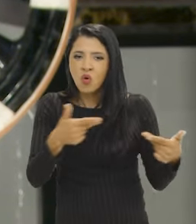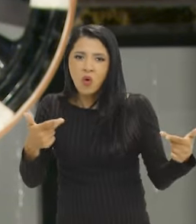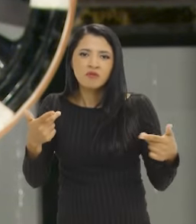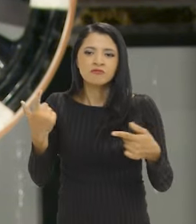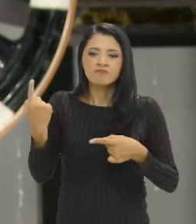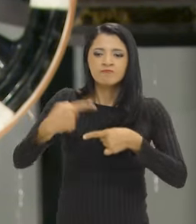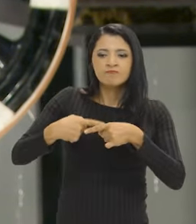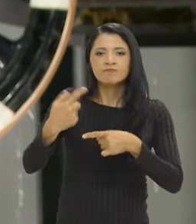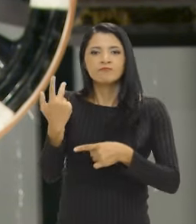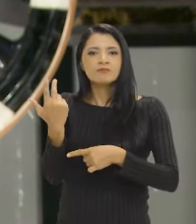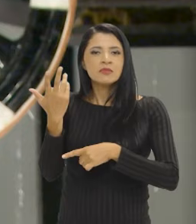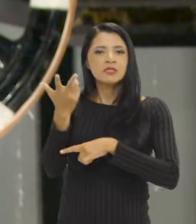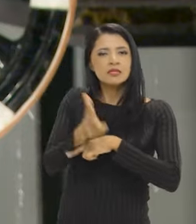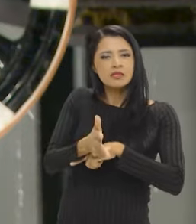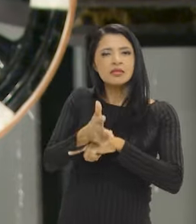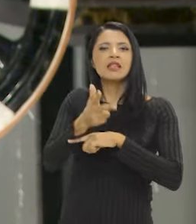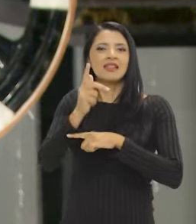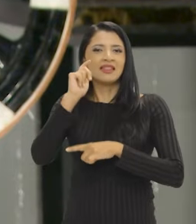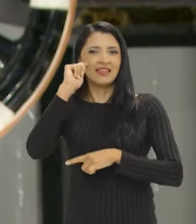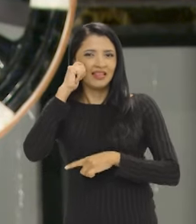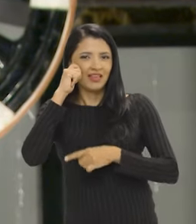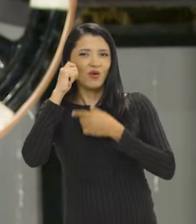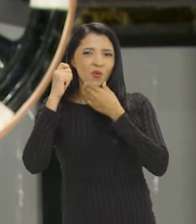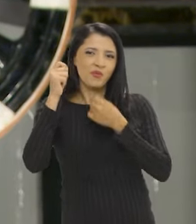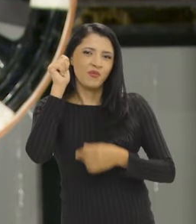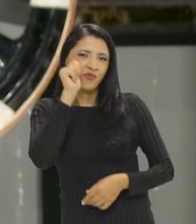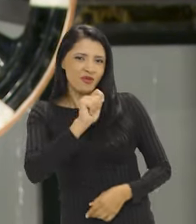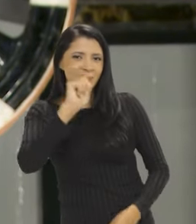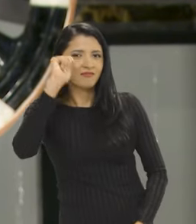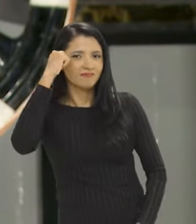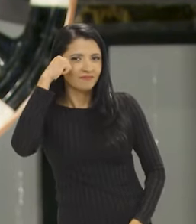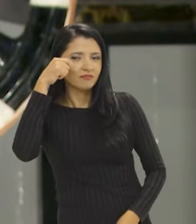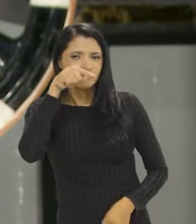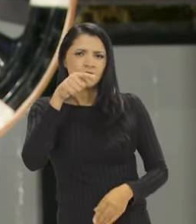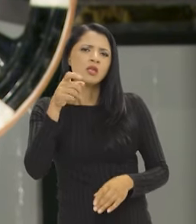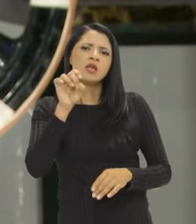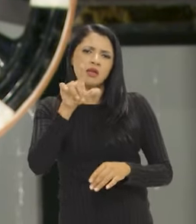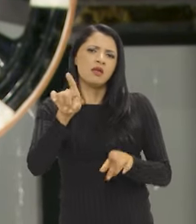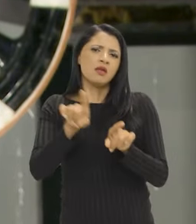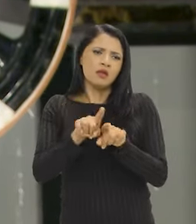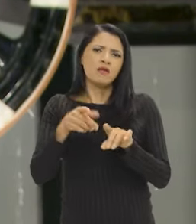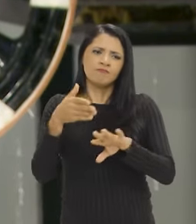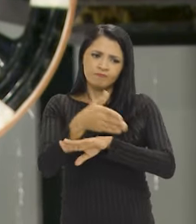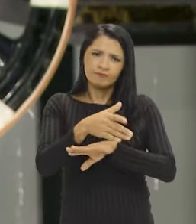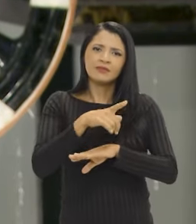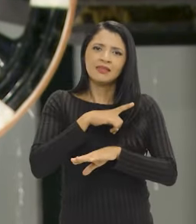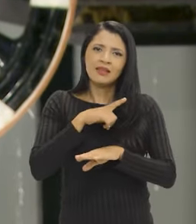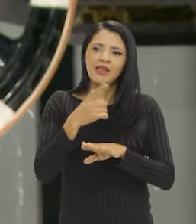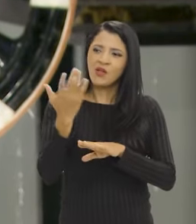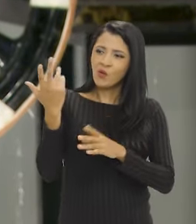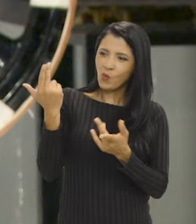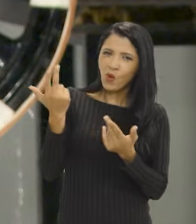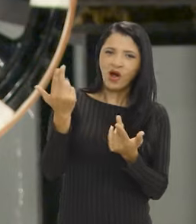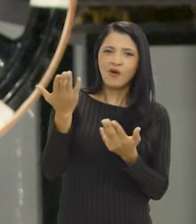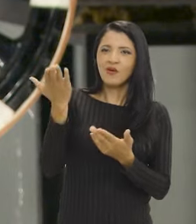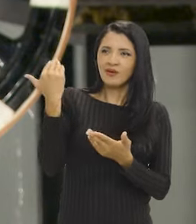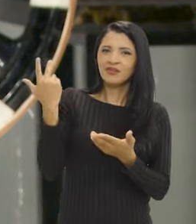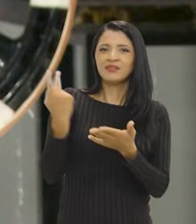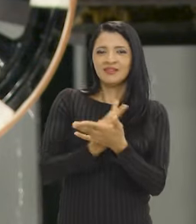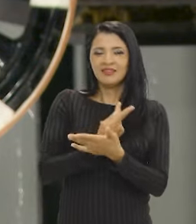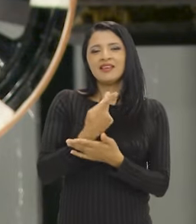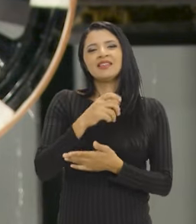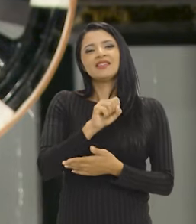de cineastas negros e negras que não apenas ocupou, como tradicionalmente acontecia,